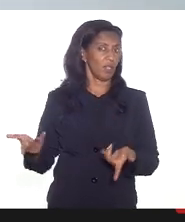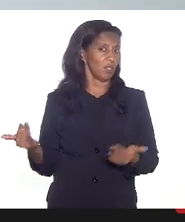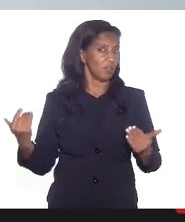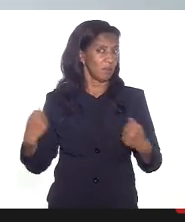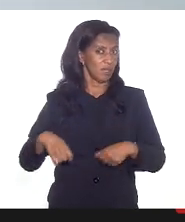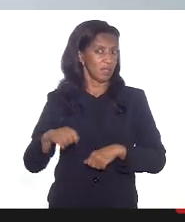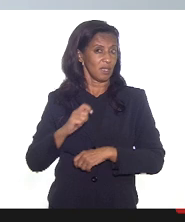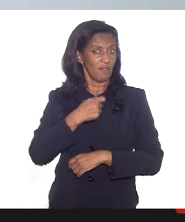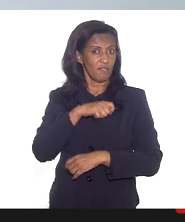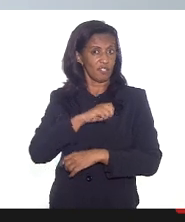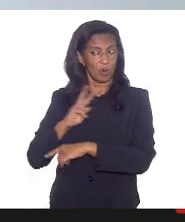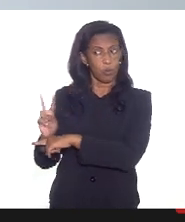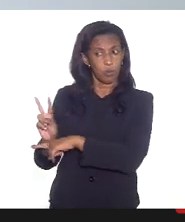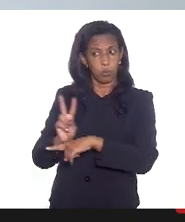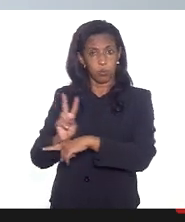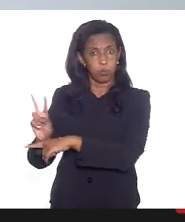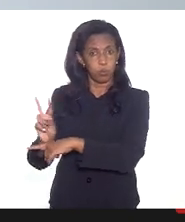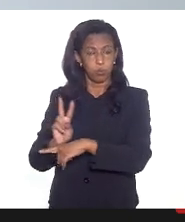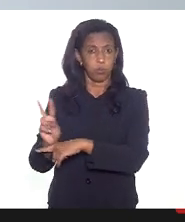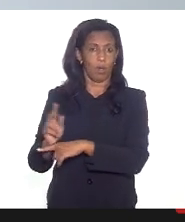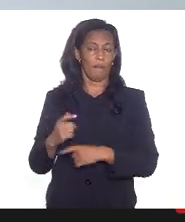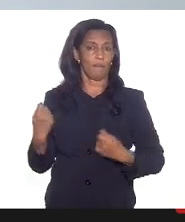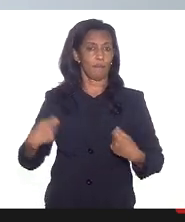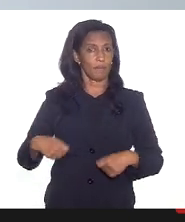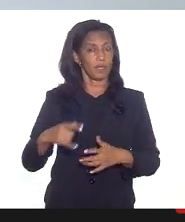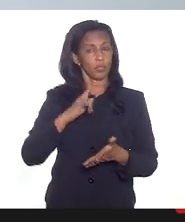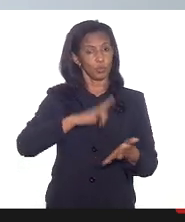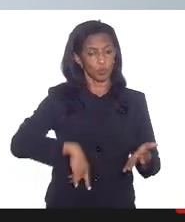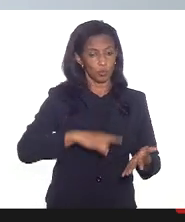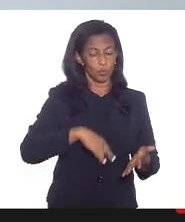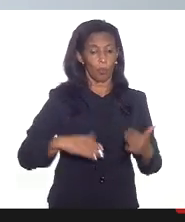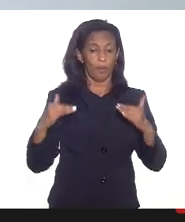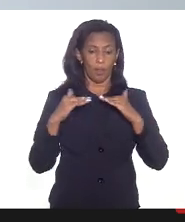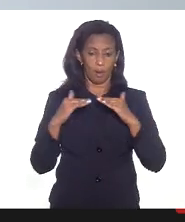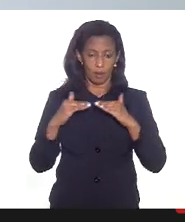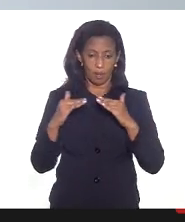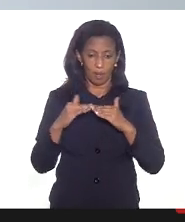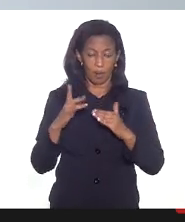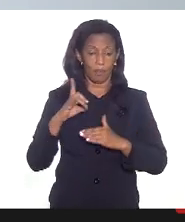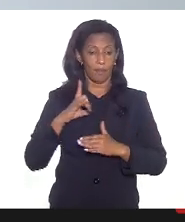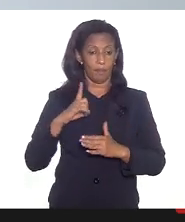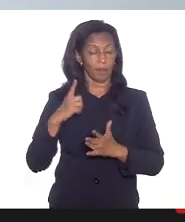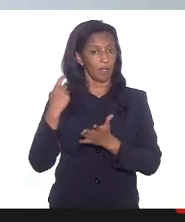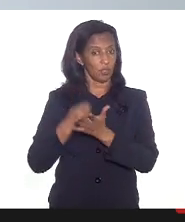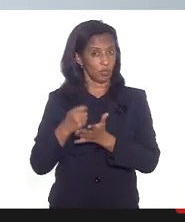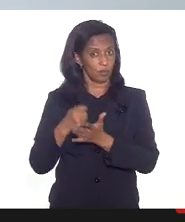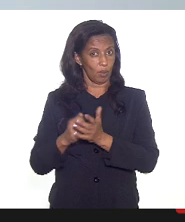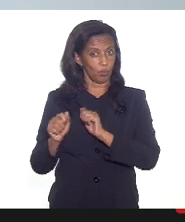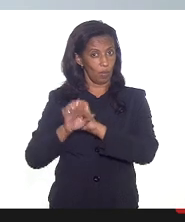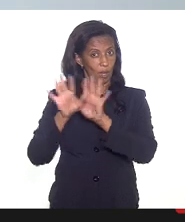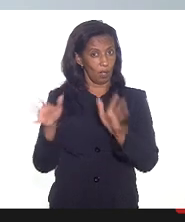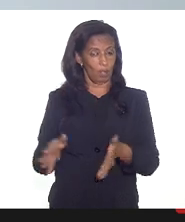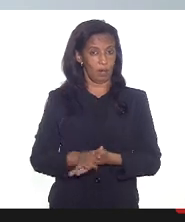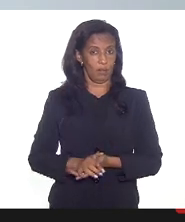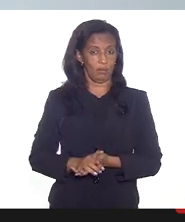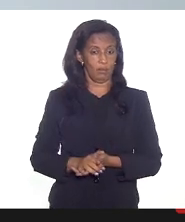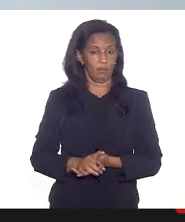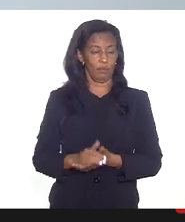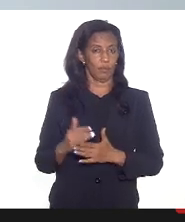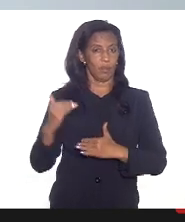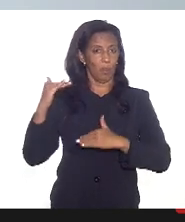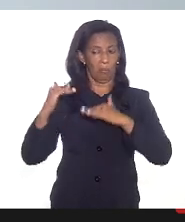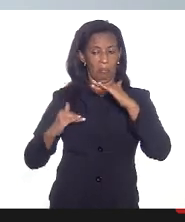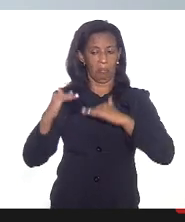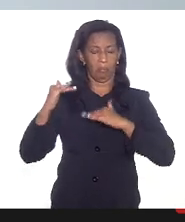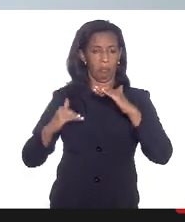precisa de fiscalização de monitorização precisa de documentos alinhados para a gente ter respaldos e claros não é entre linhas